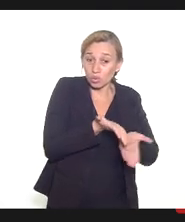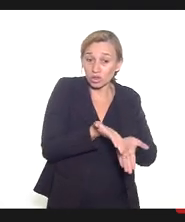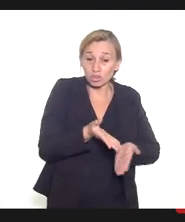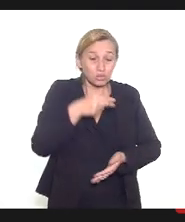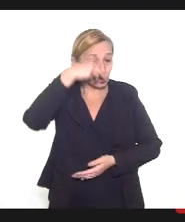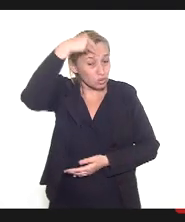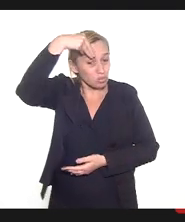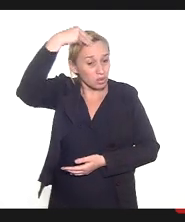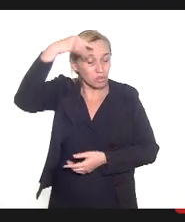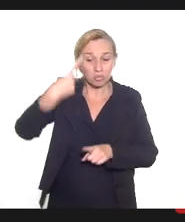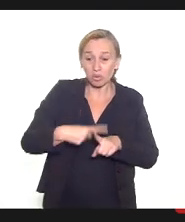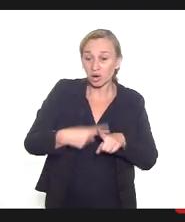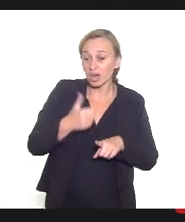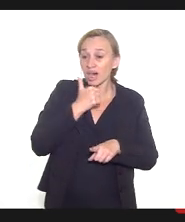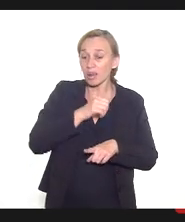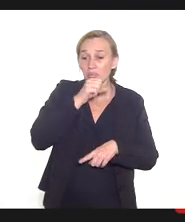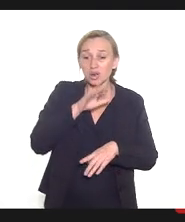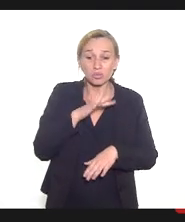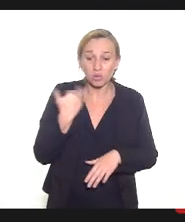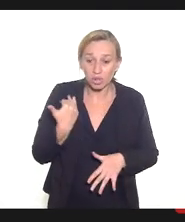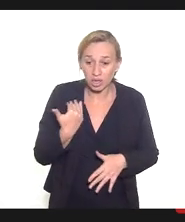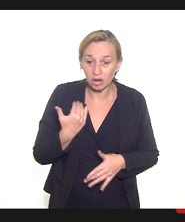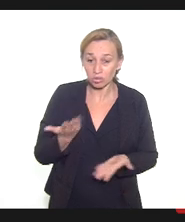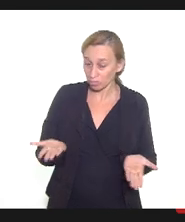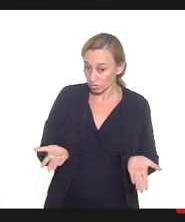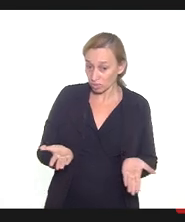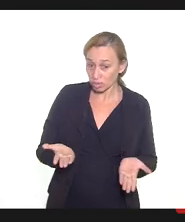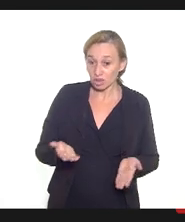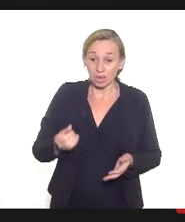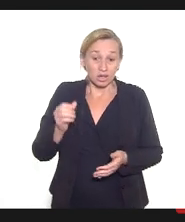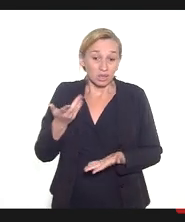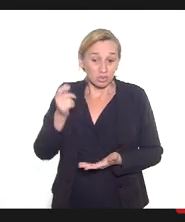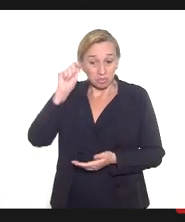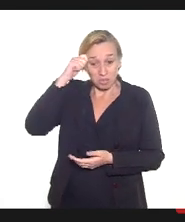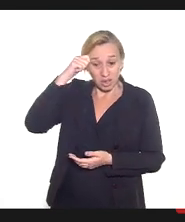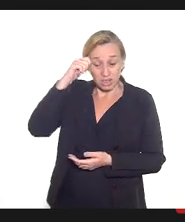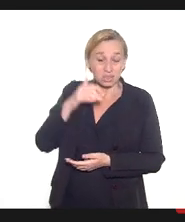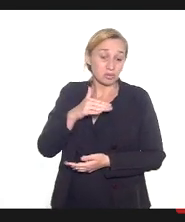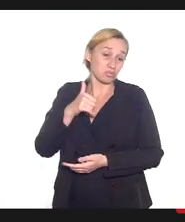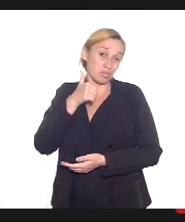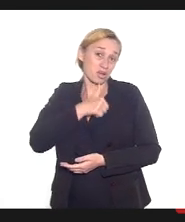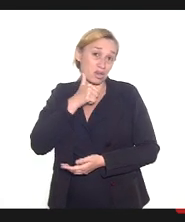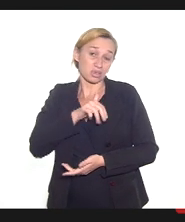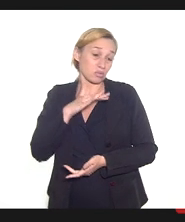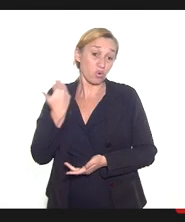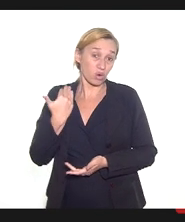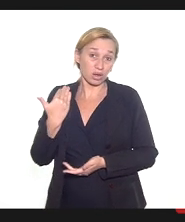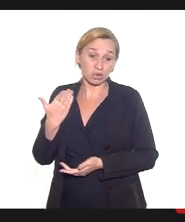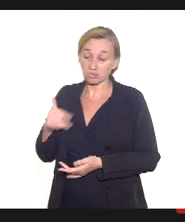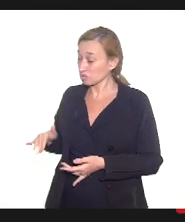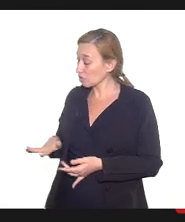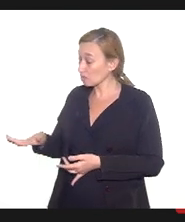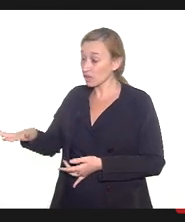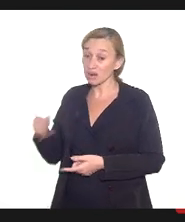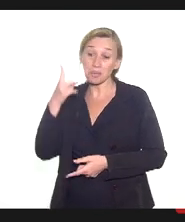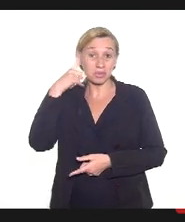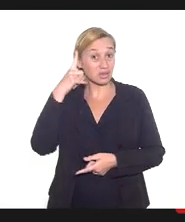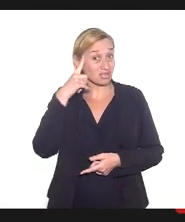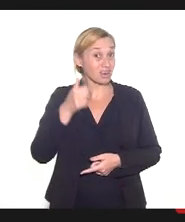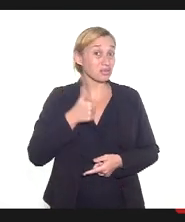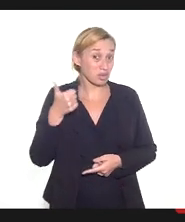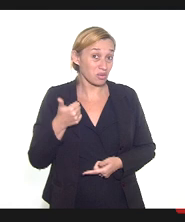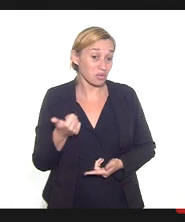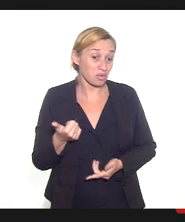porque são exatamente as pessoas mais pobres, pretas e periféricas que morrem. Isso tudo precisa ser pensado, é